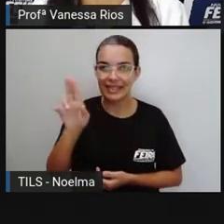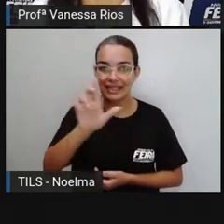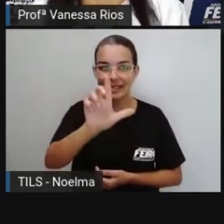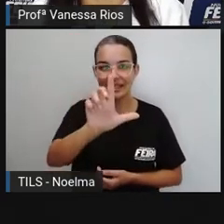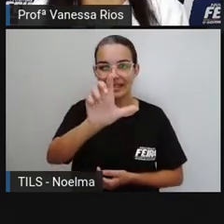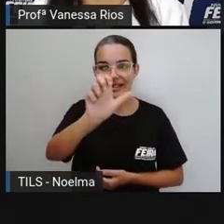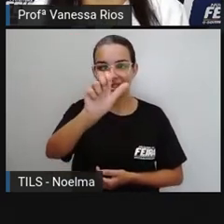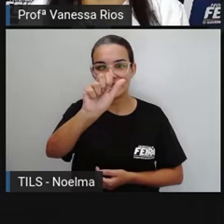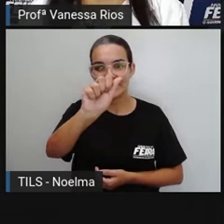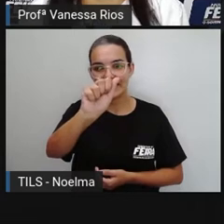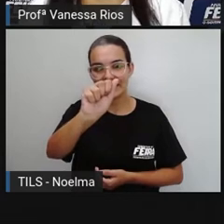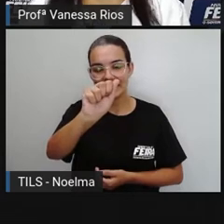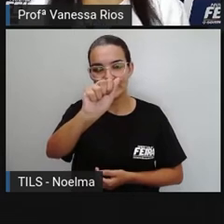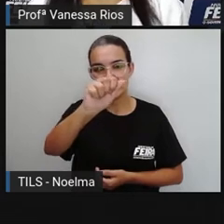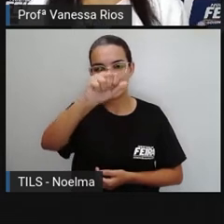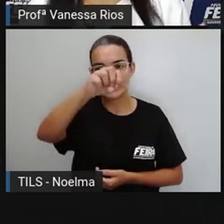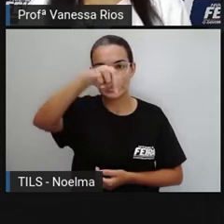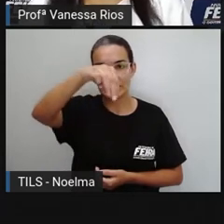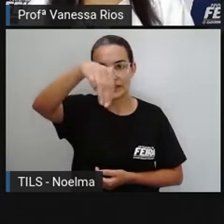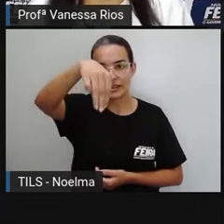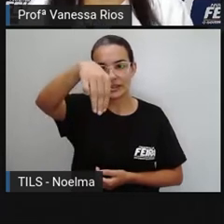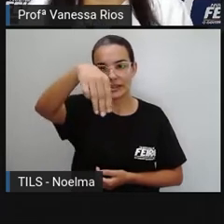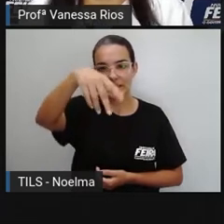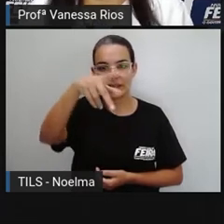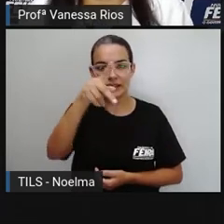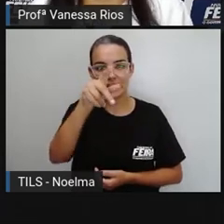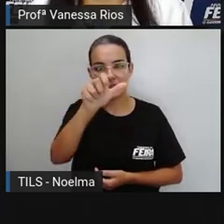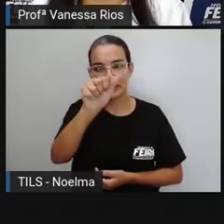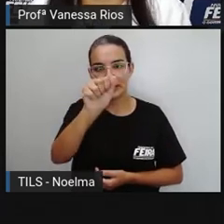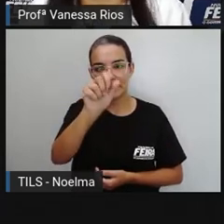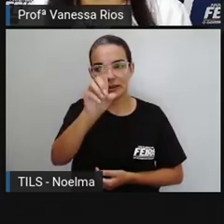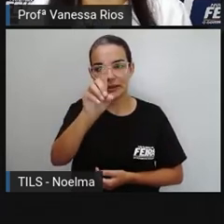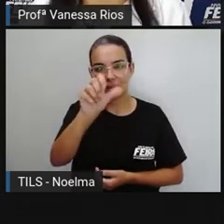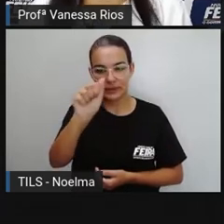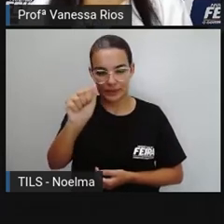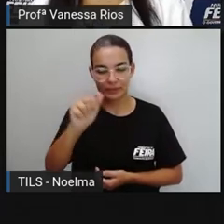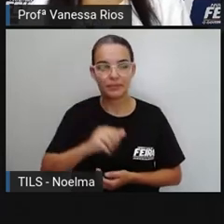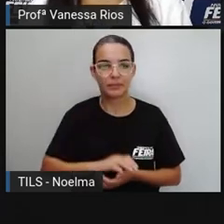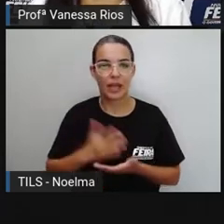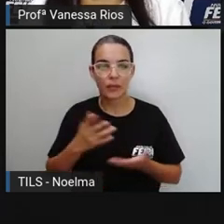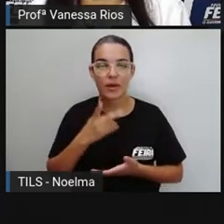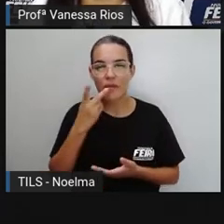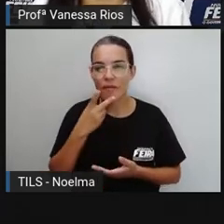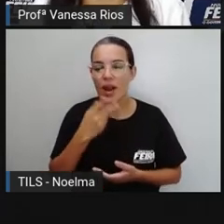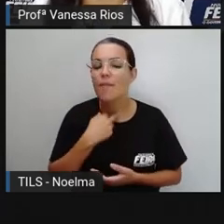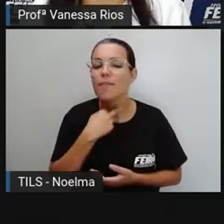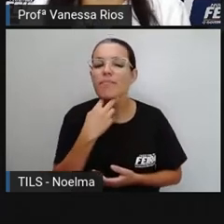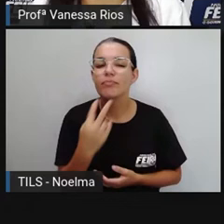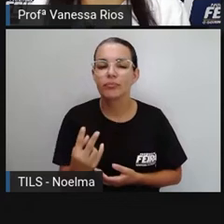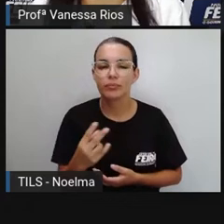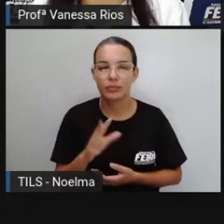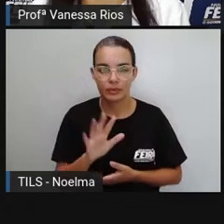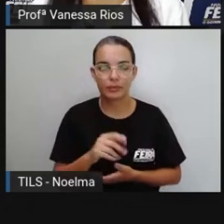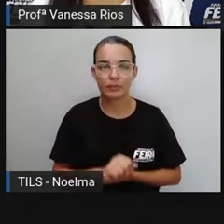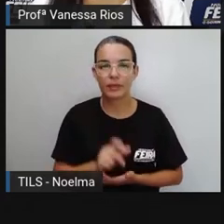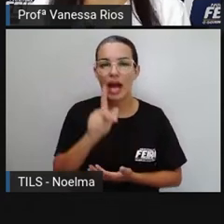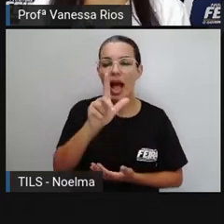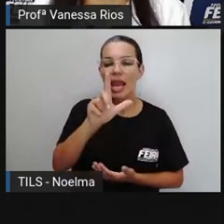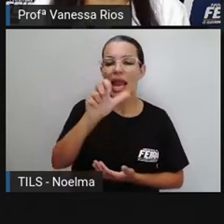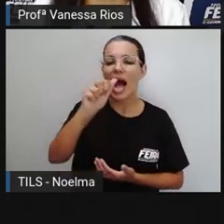Muito bem. E aí, vamos falar, então, aí a palavra lâmpada como se a gente estivesse chamando alguém que está longe, ó.